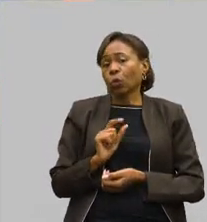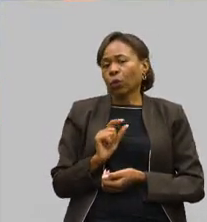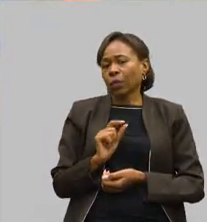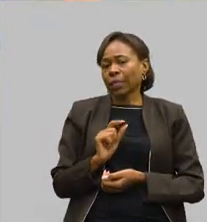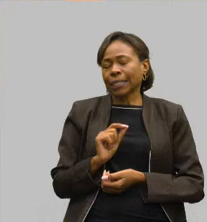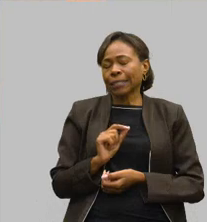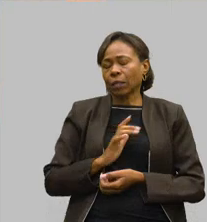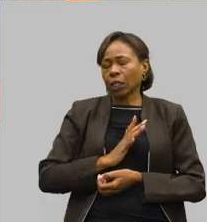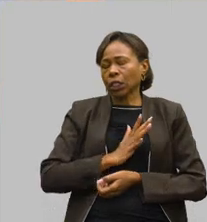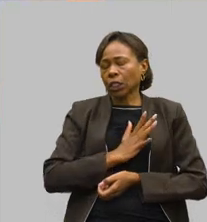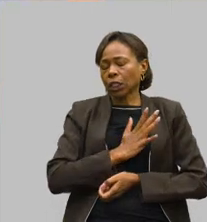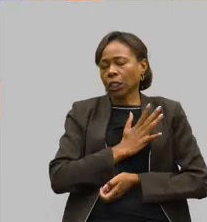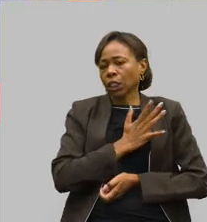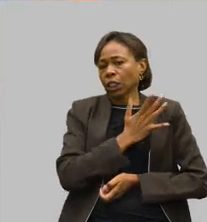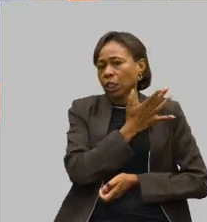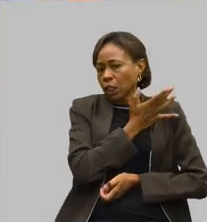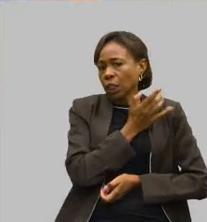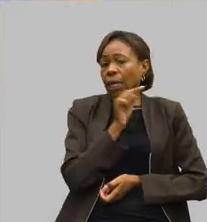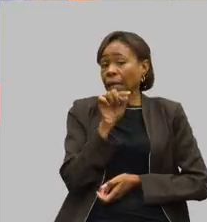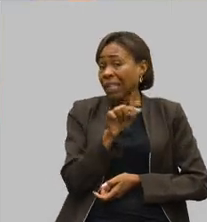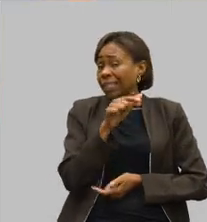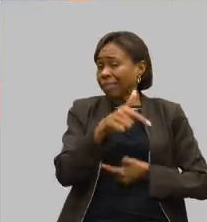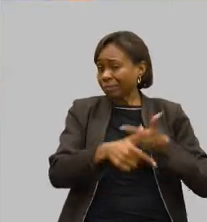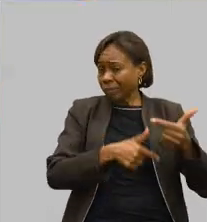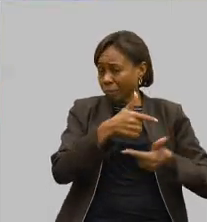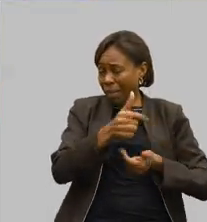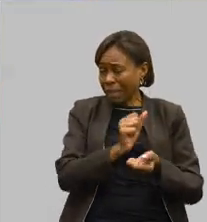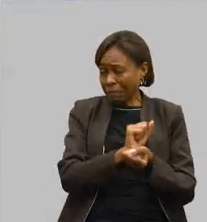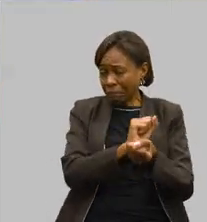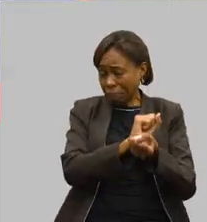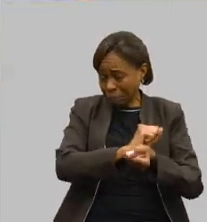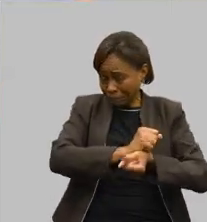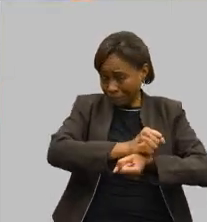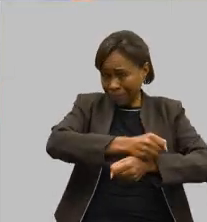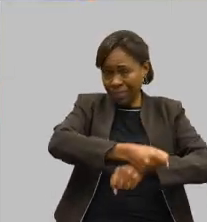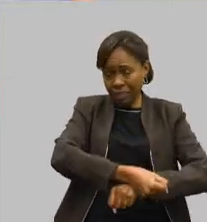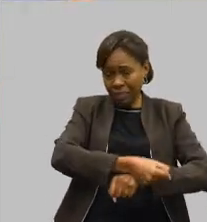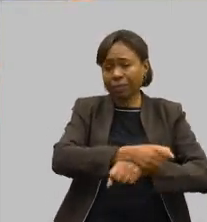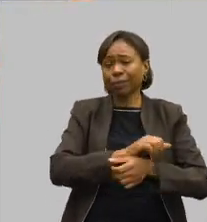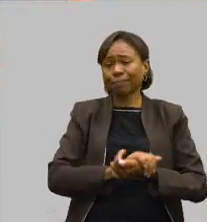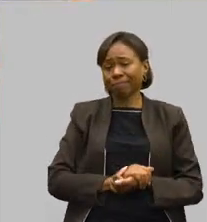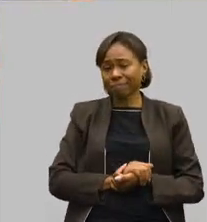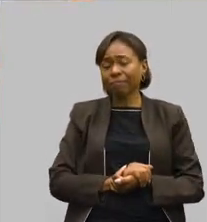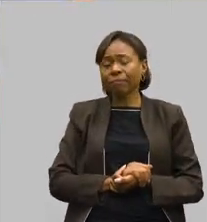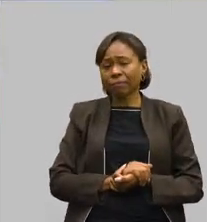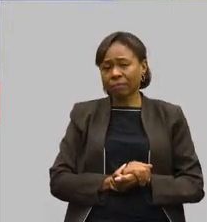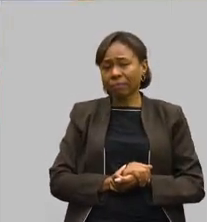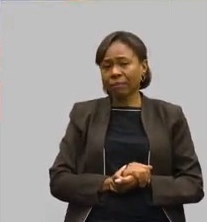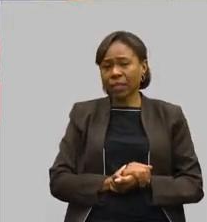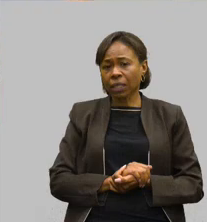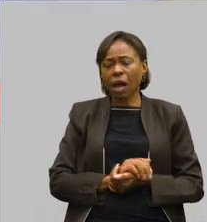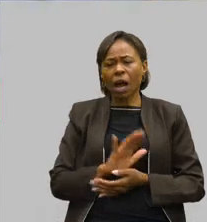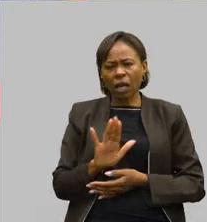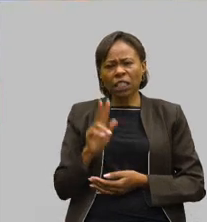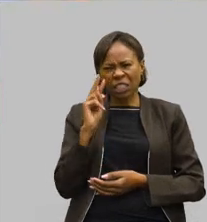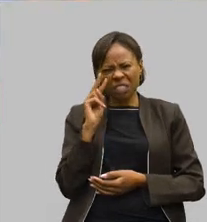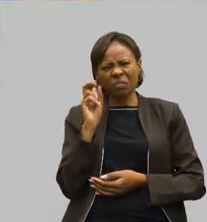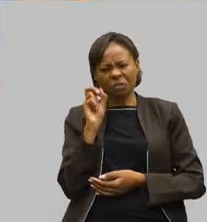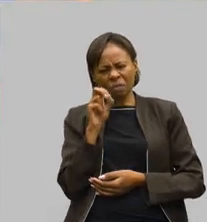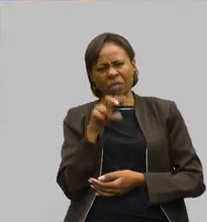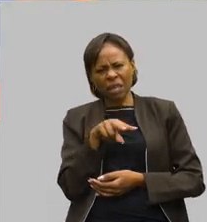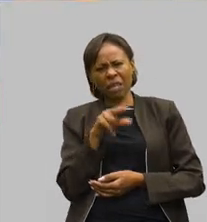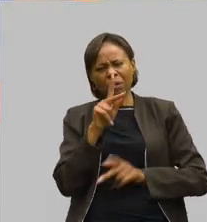é o tal do trabalho escravo. Isso a gente, quando vê aquelas matérias, as pessoas, na pior condição